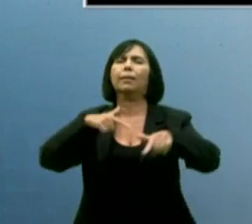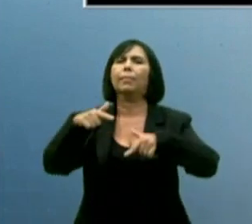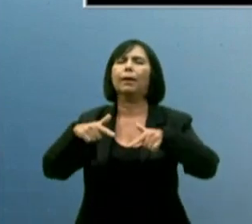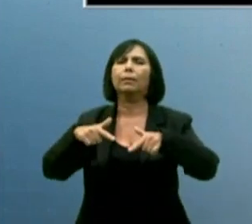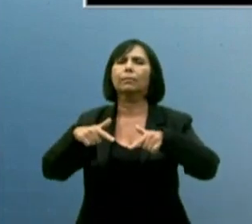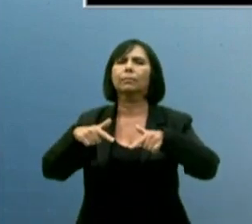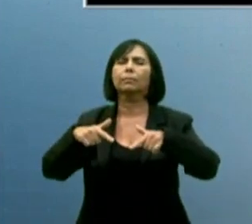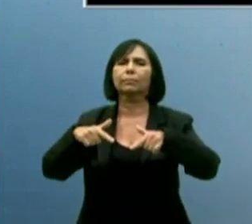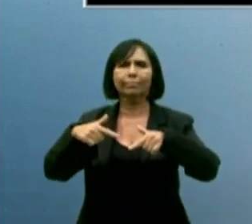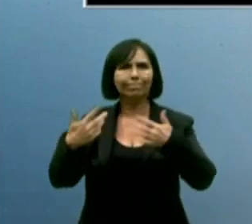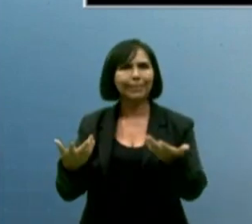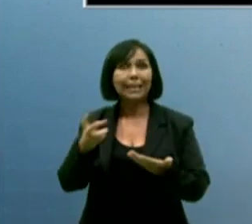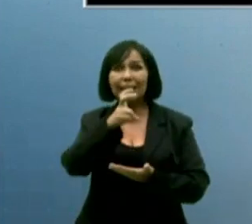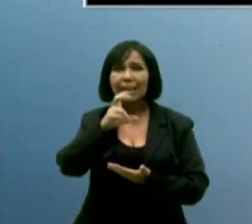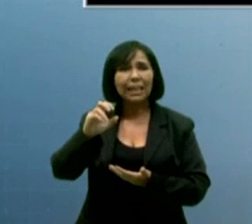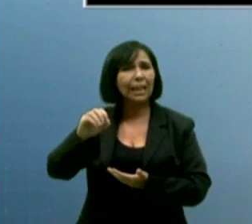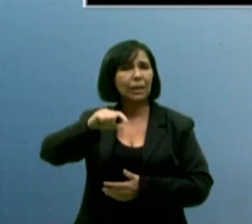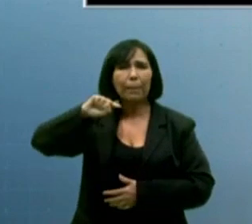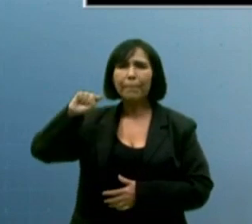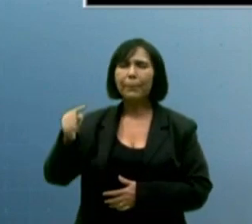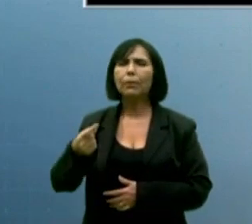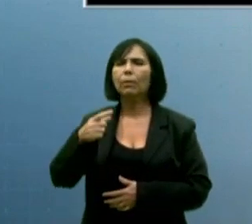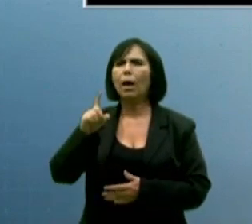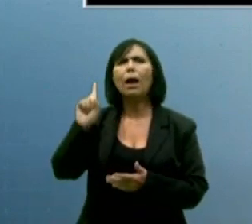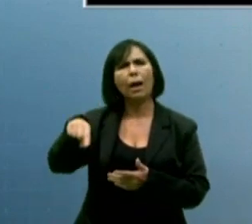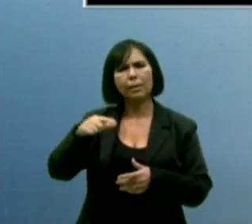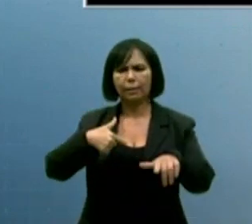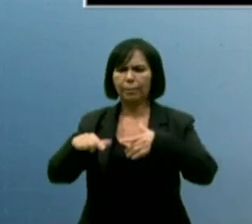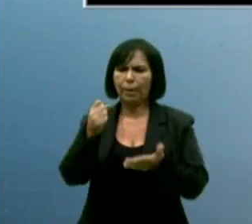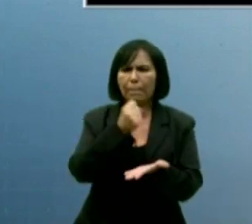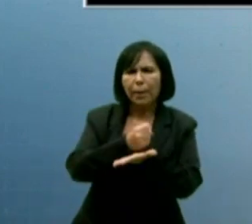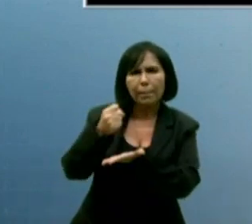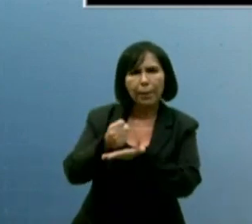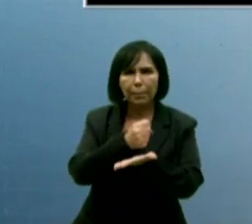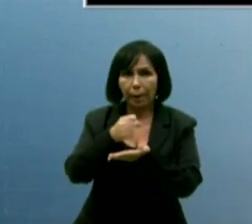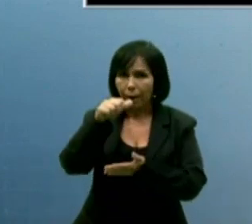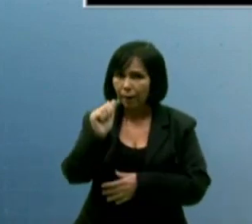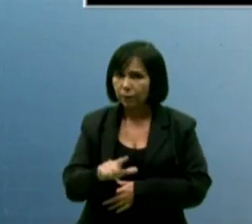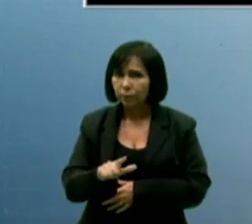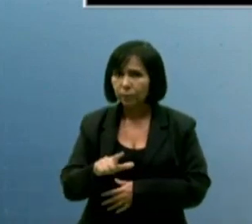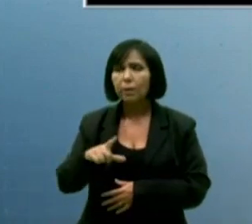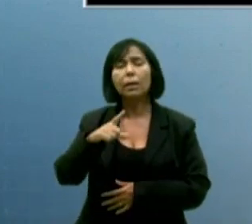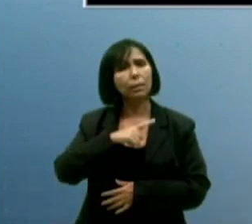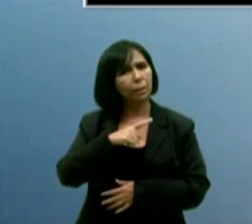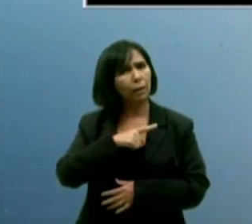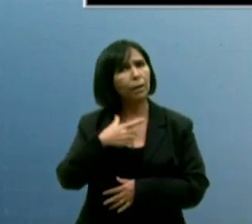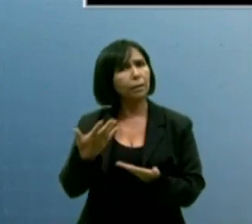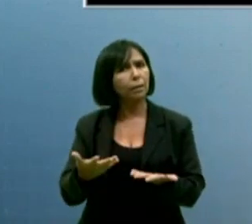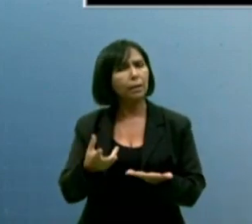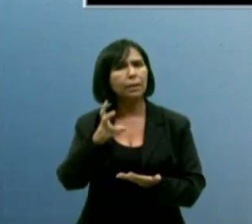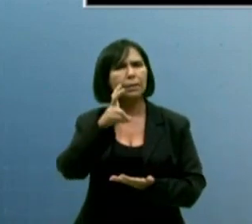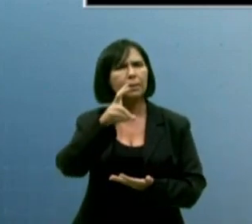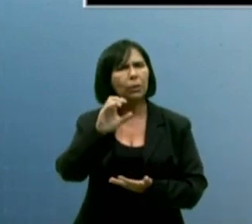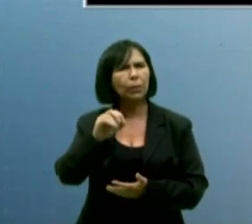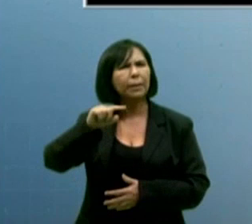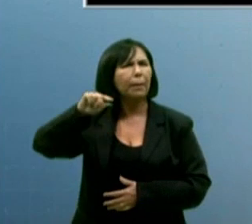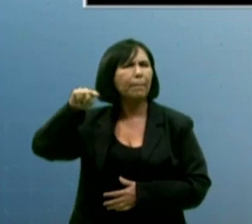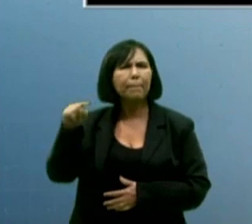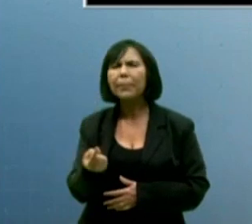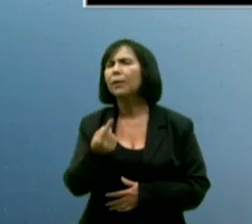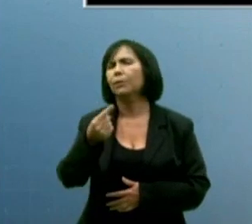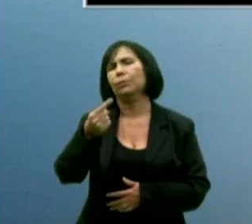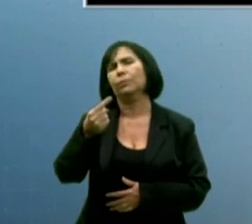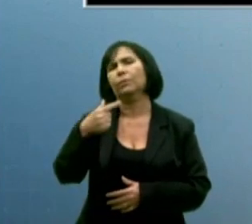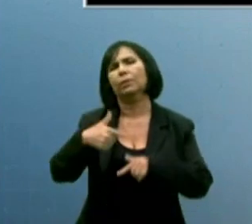de empregos de vagas com carteira assinada. Desses, nós temos um saldo acima de 50 mil empregos hoje na